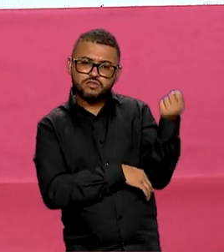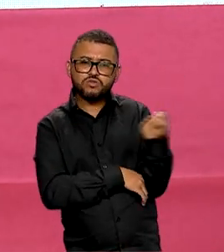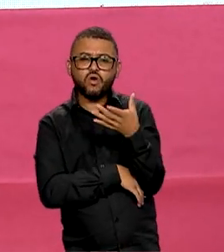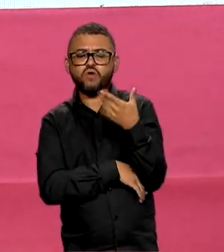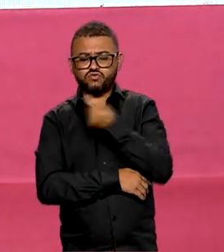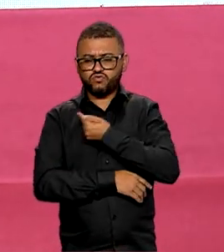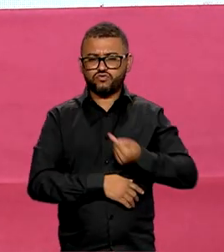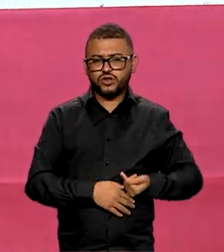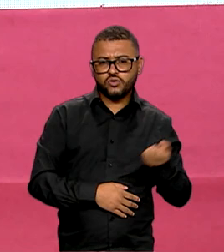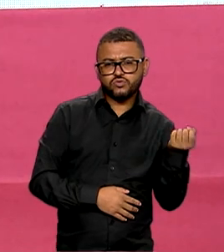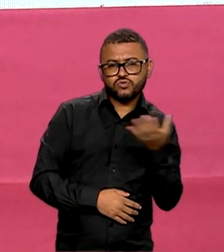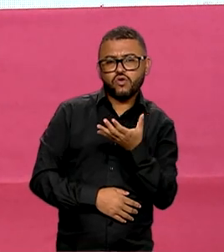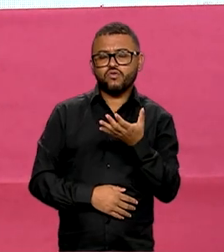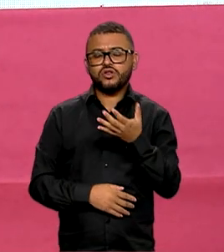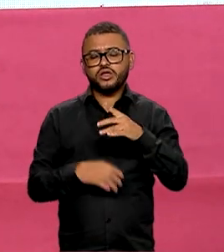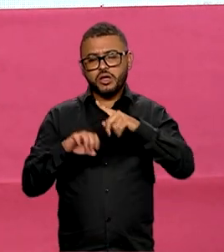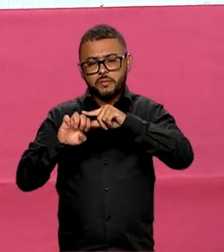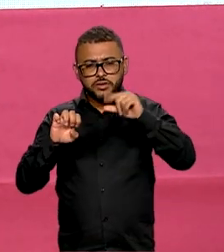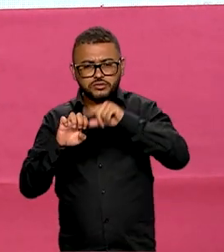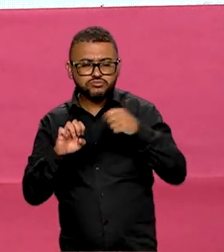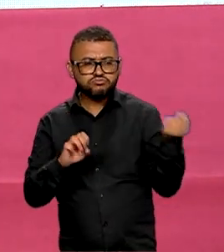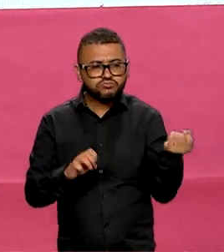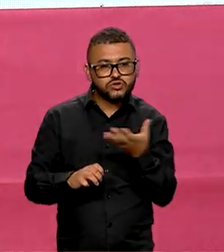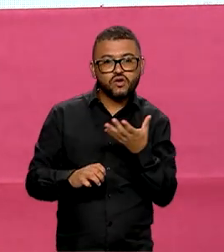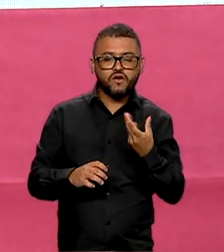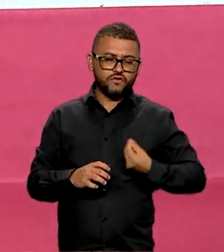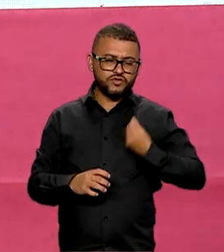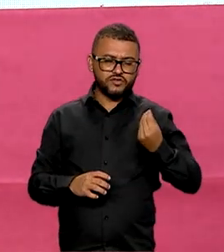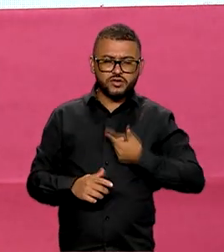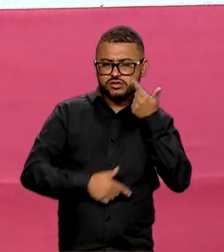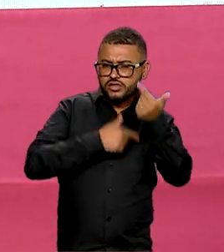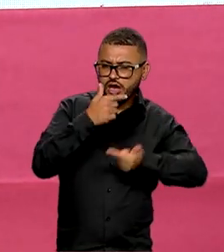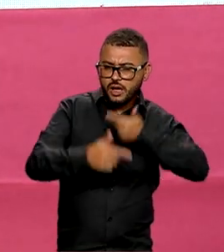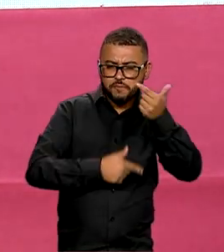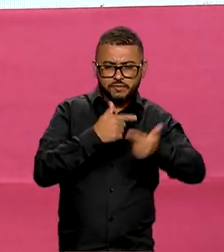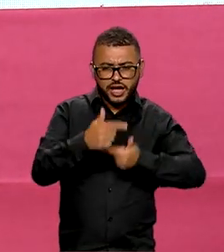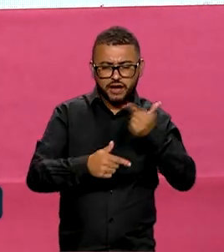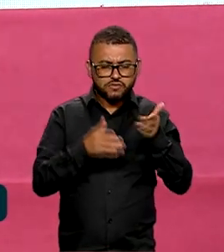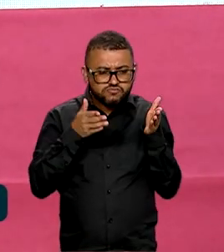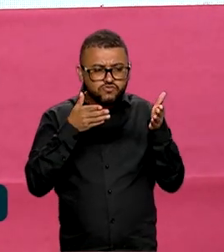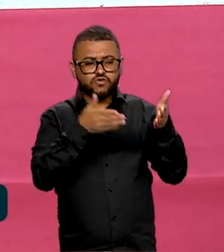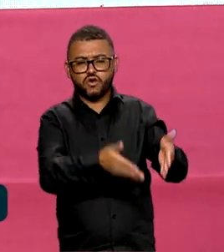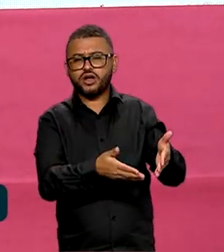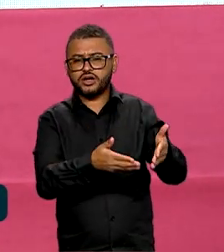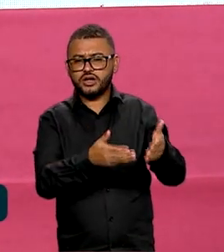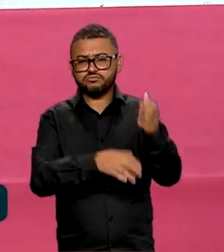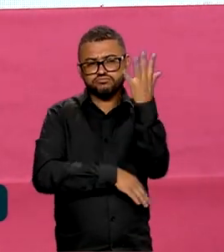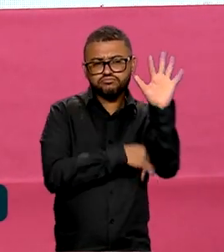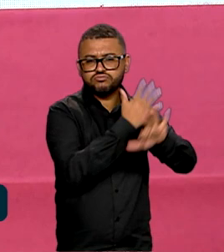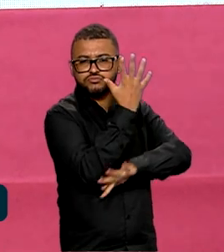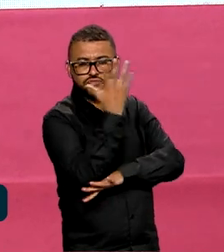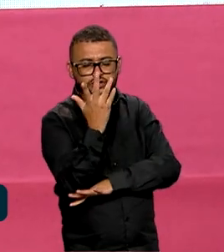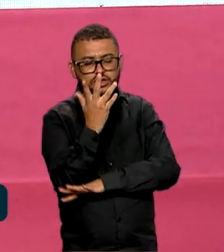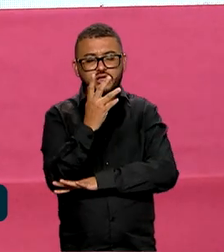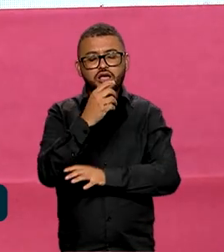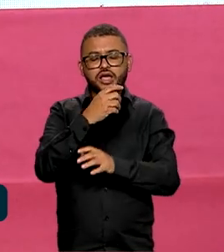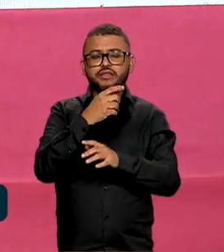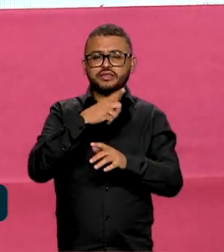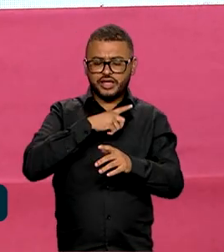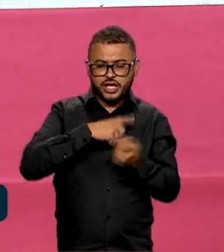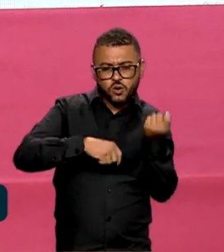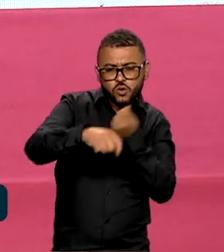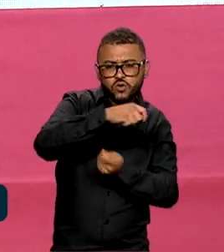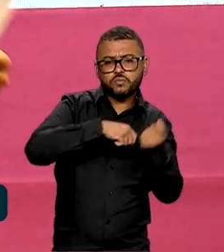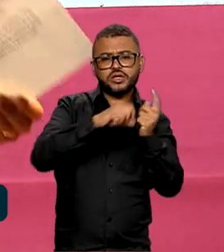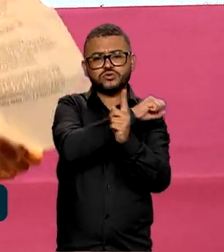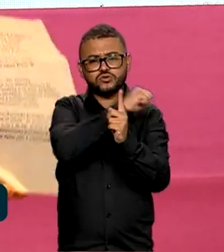governar e de empreender, de viver e de agir ecologicamente, para que o desenvolvimento econômico e social caminhe de mãos